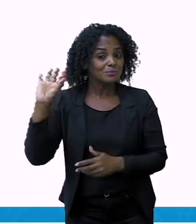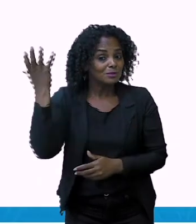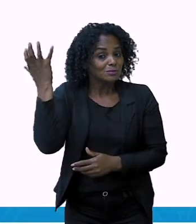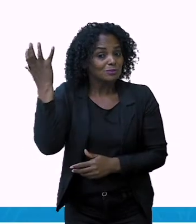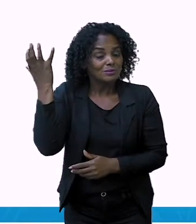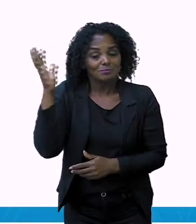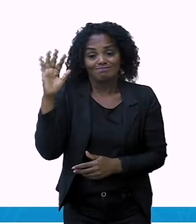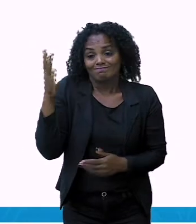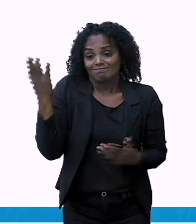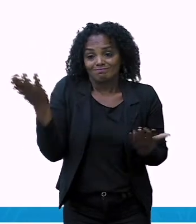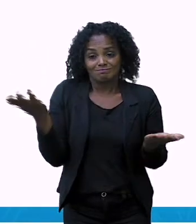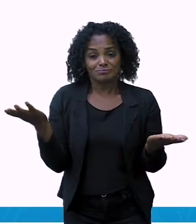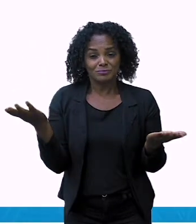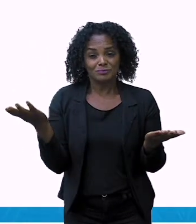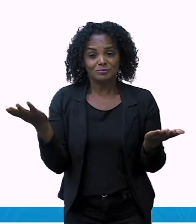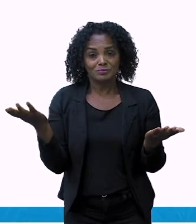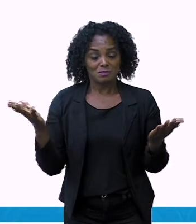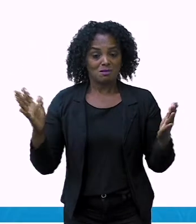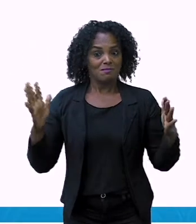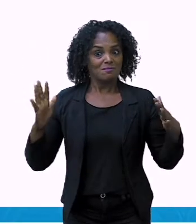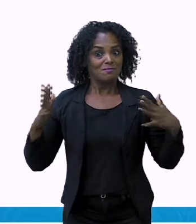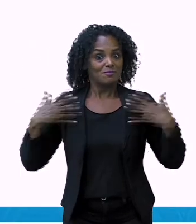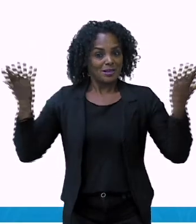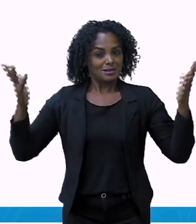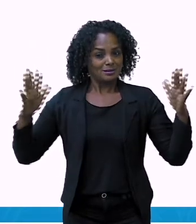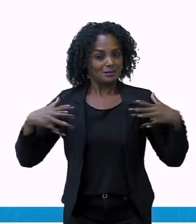Foi uma festa.